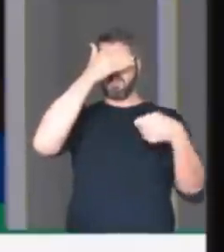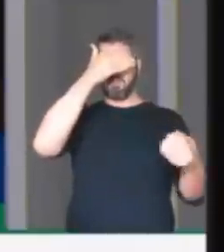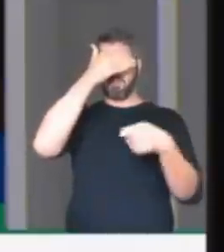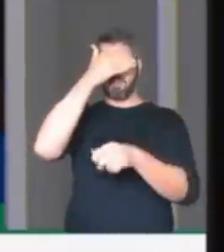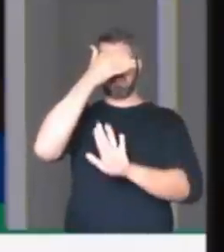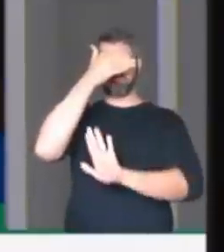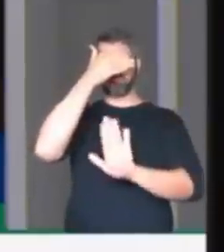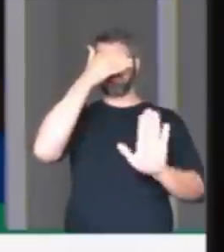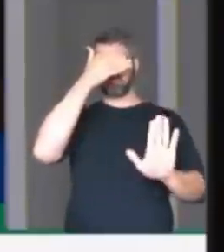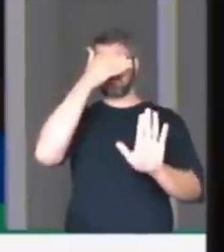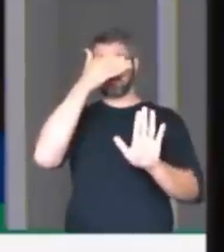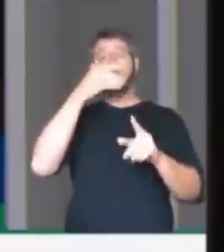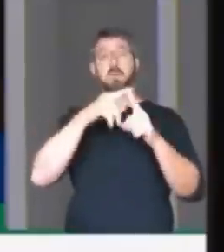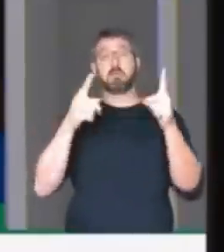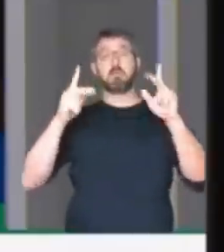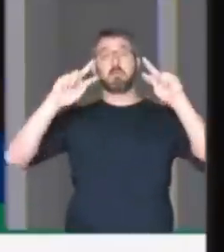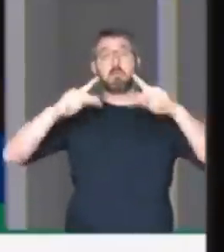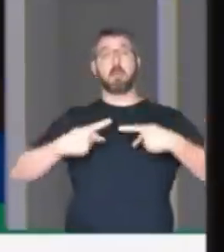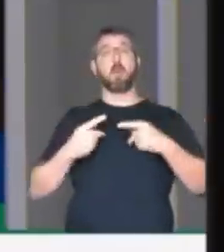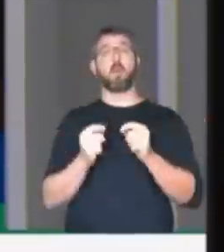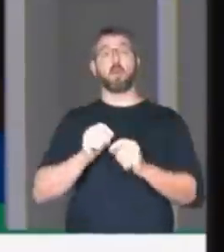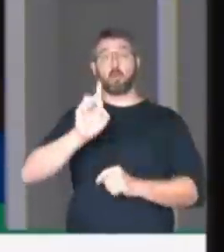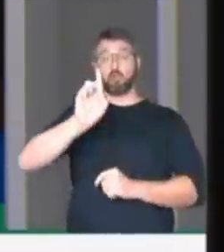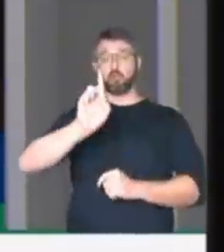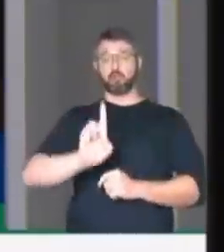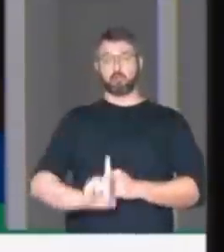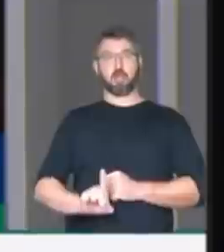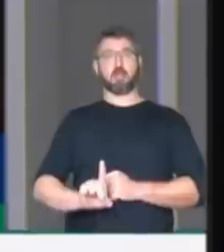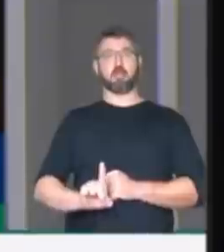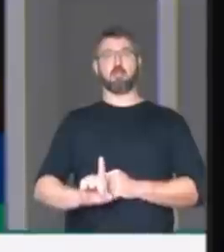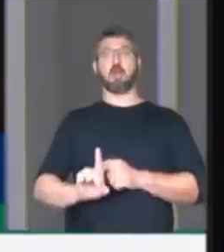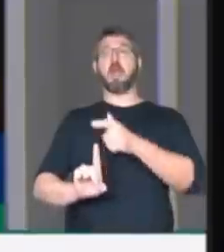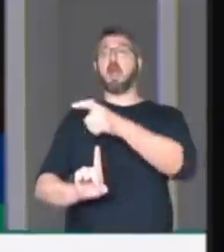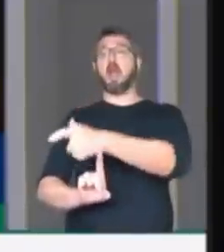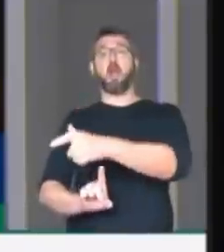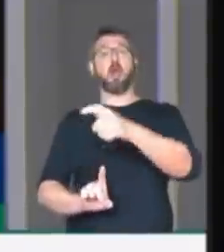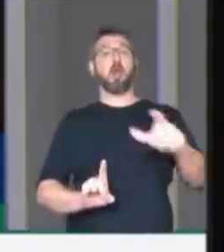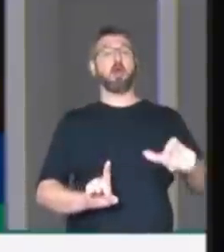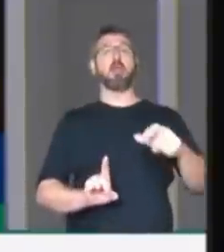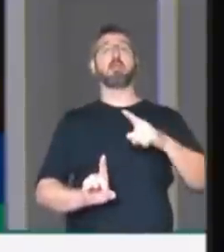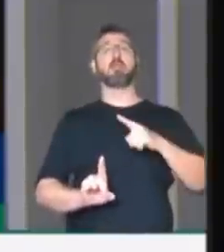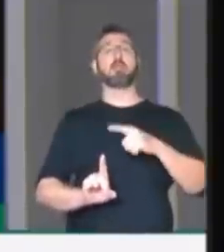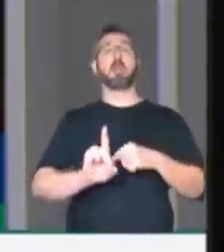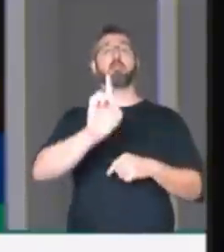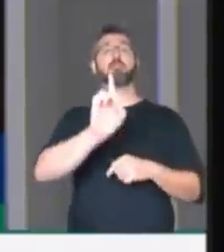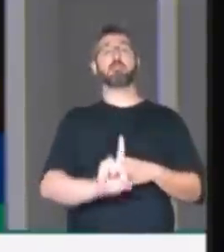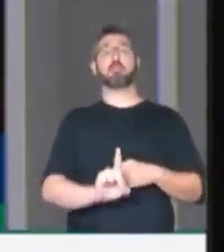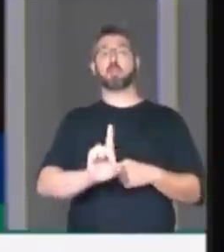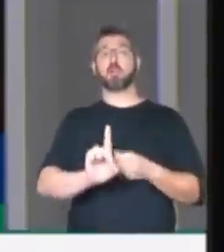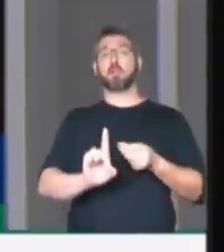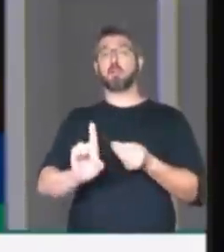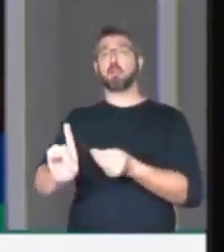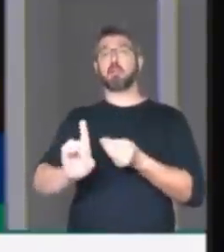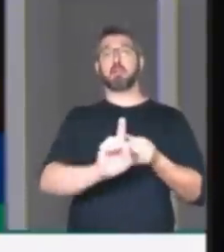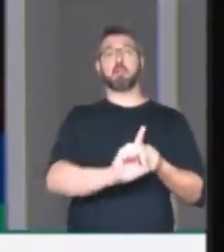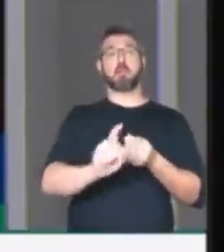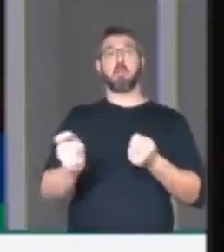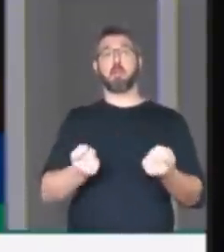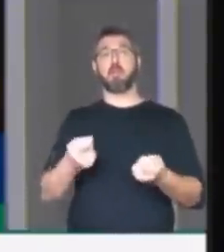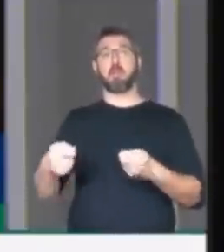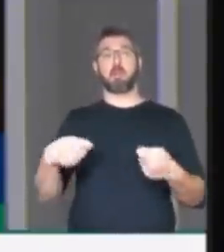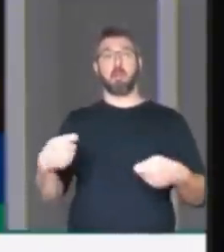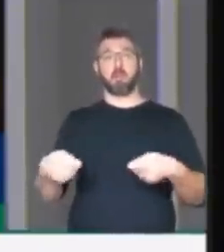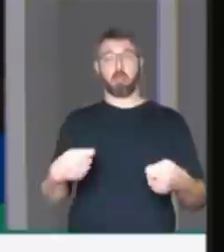e sim reconhecendo o direito onde ele estiver. Caros parlamentares, essa casa